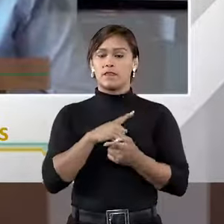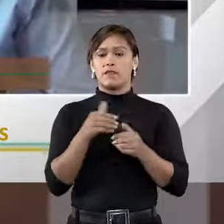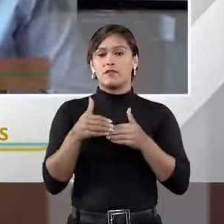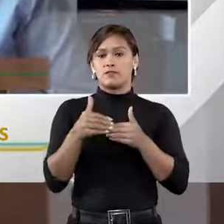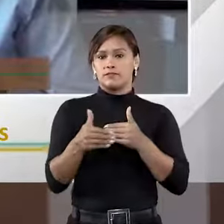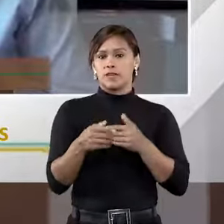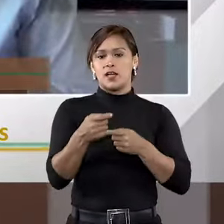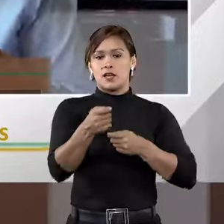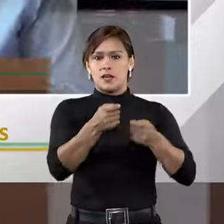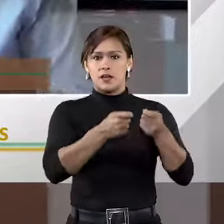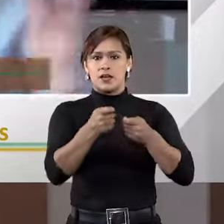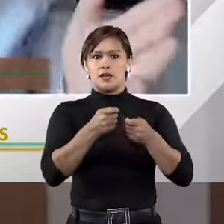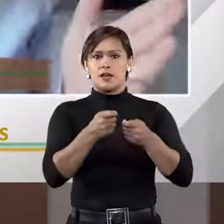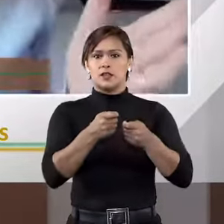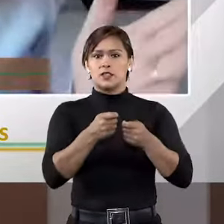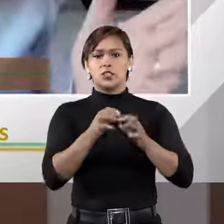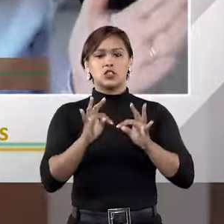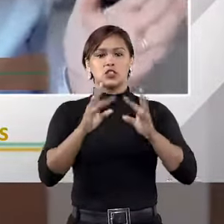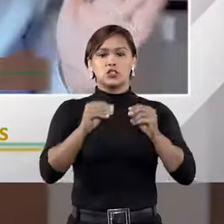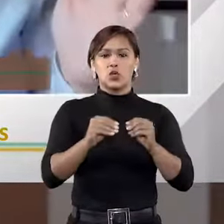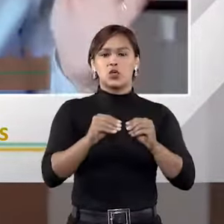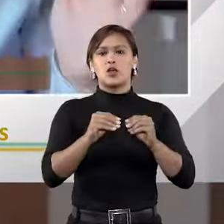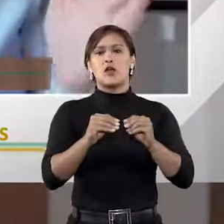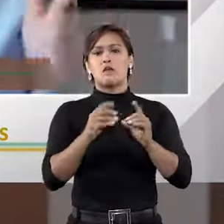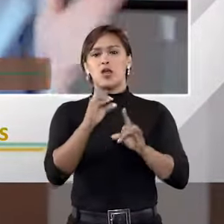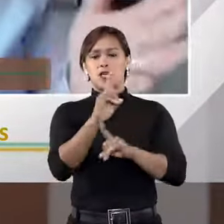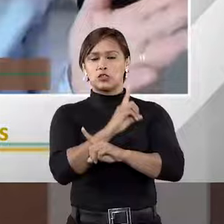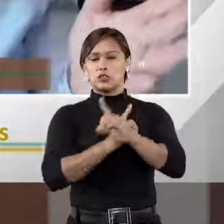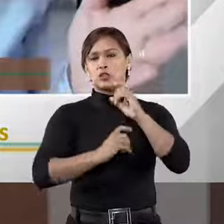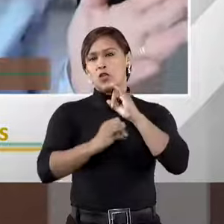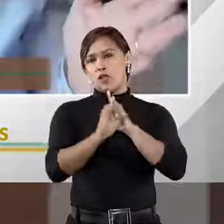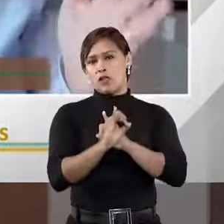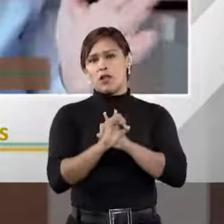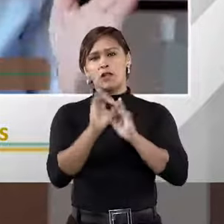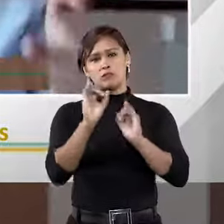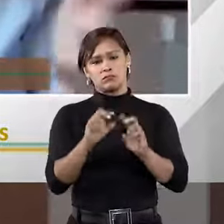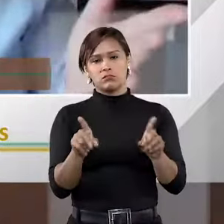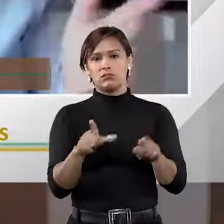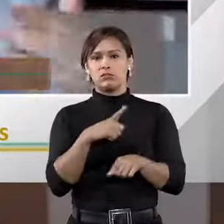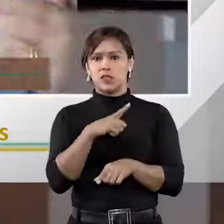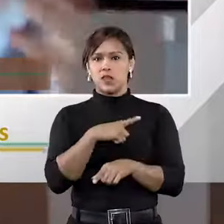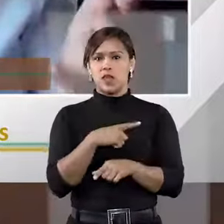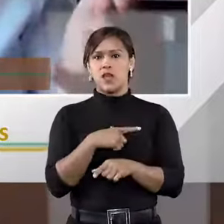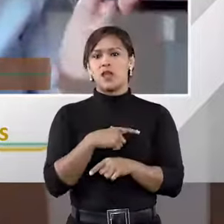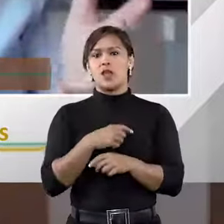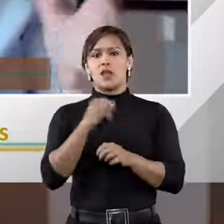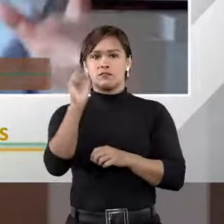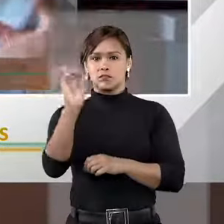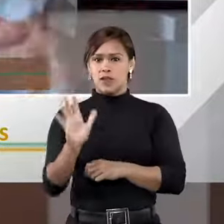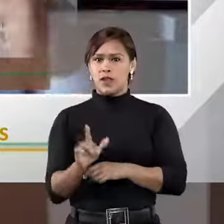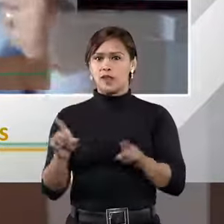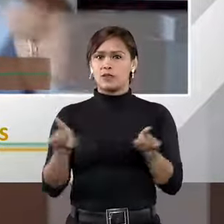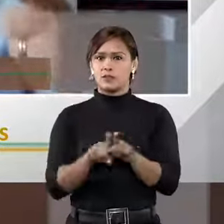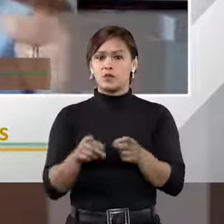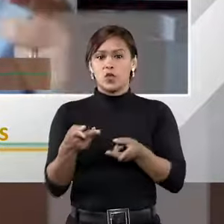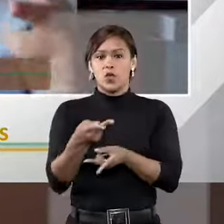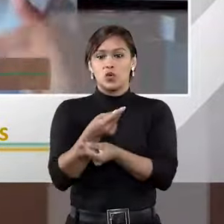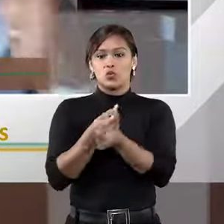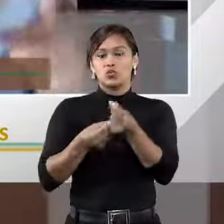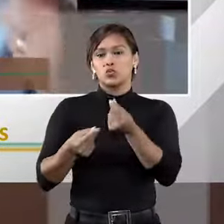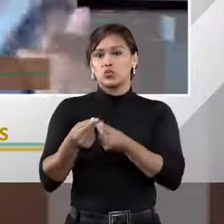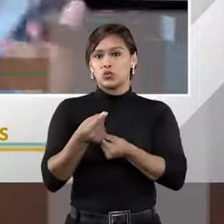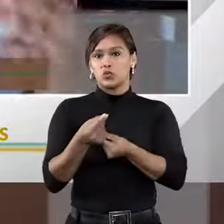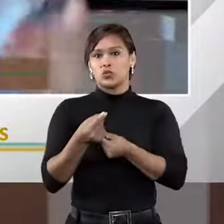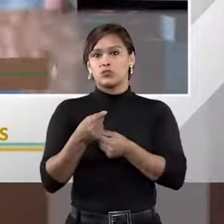Existem arbitragens totalmente online, as arbitragens totalmente online tendem a ser mais baratas porque os custos